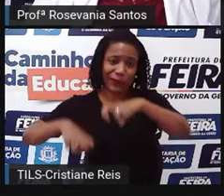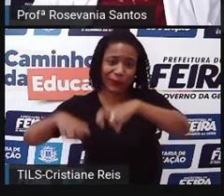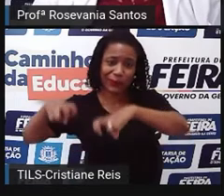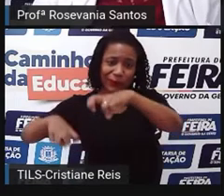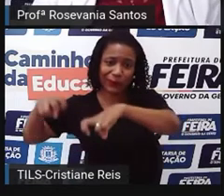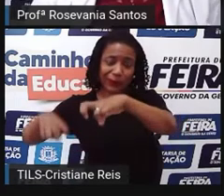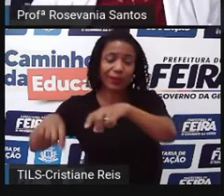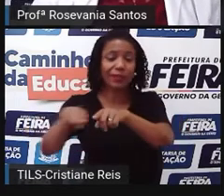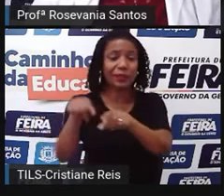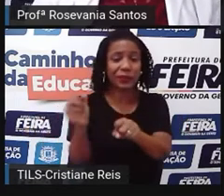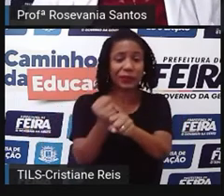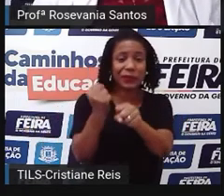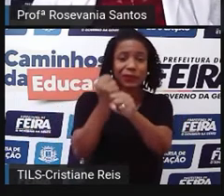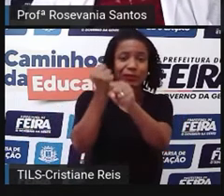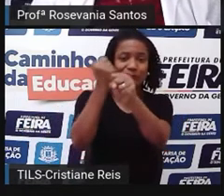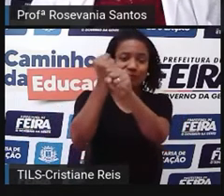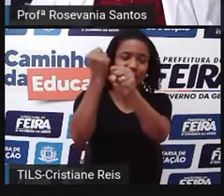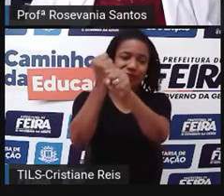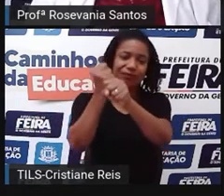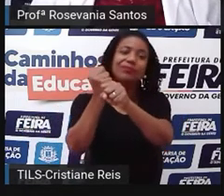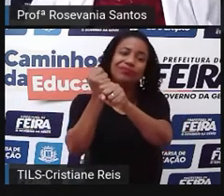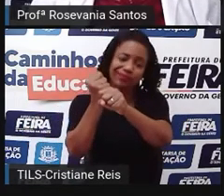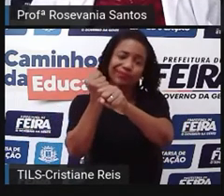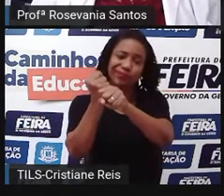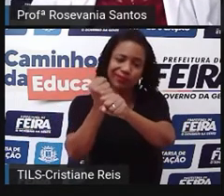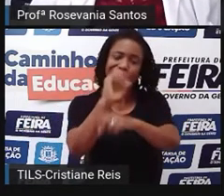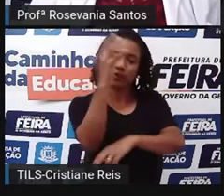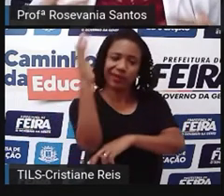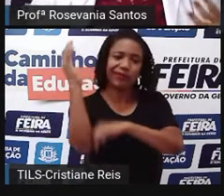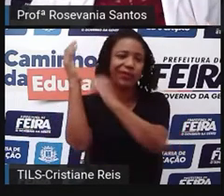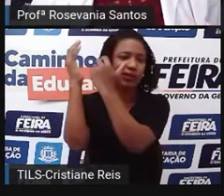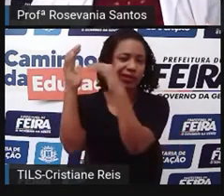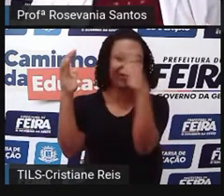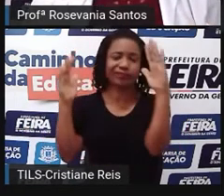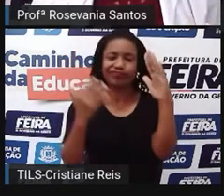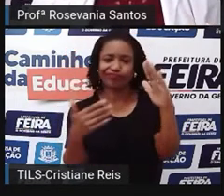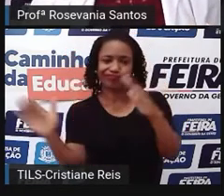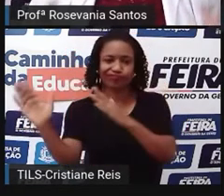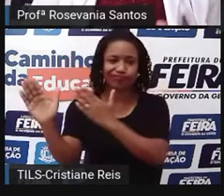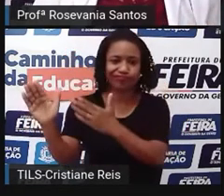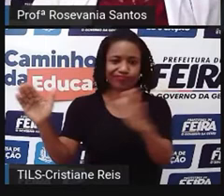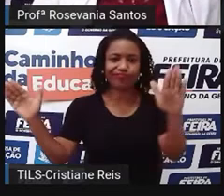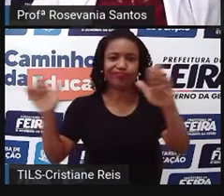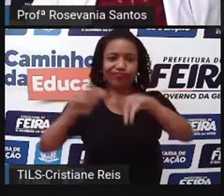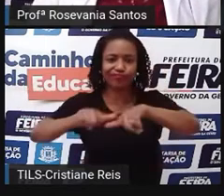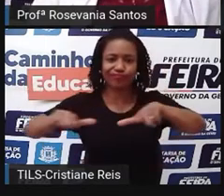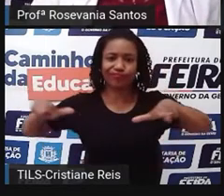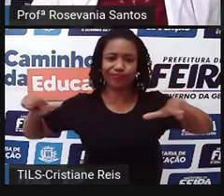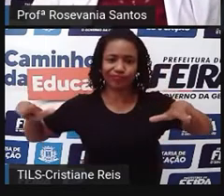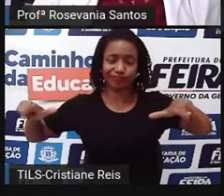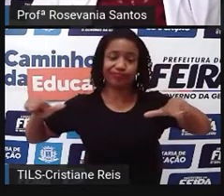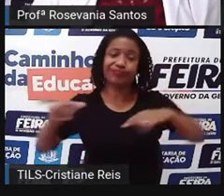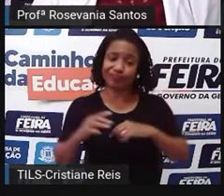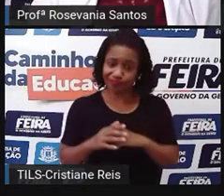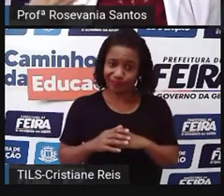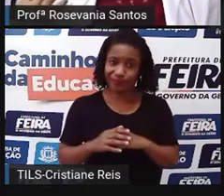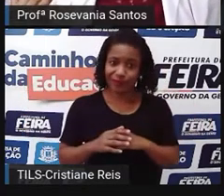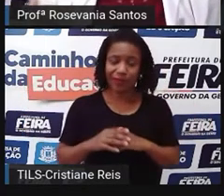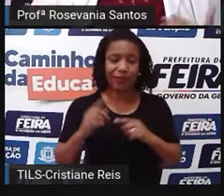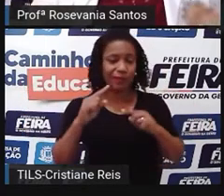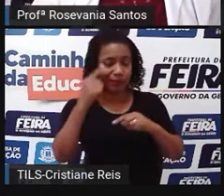principais intervenções. Então, estão relacionadas ao processo mesmo de construção das cidades, ao processo da economia,